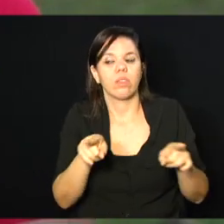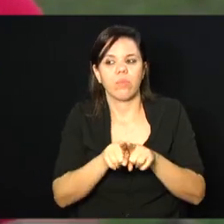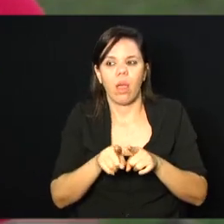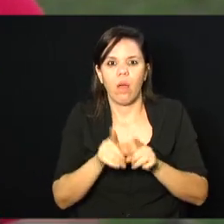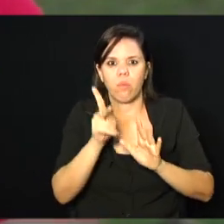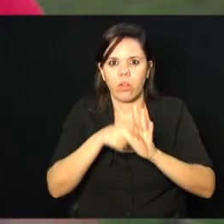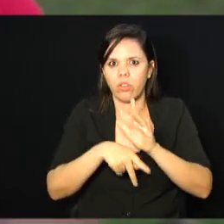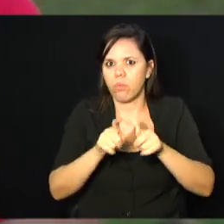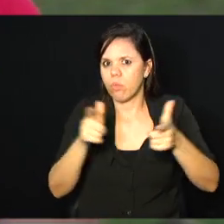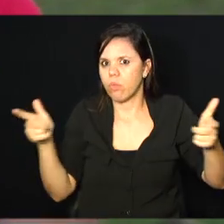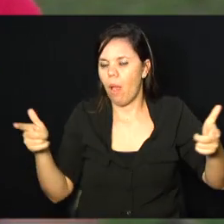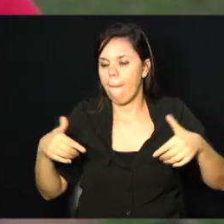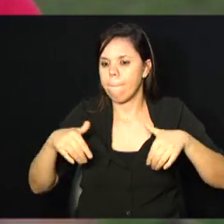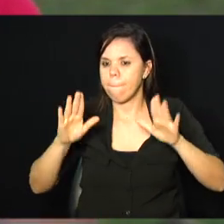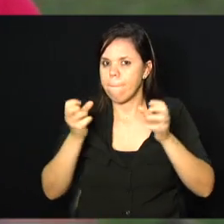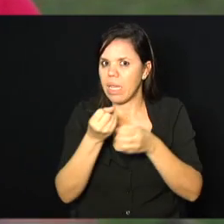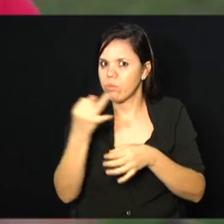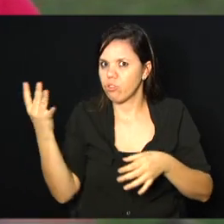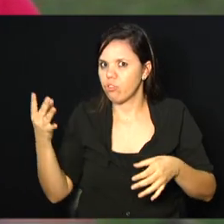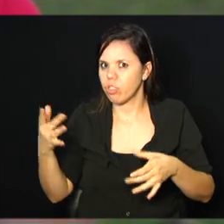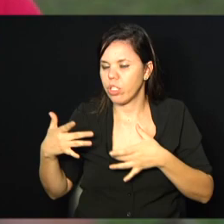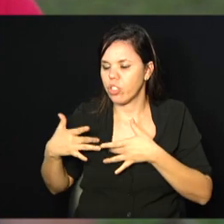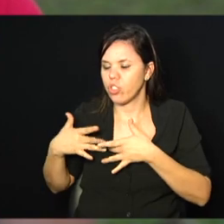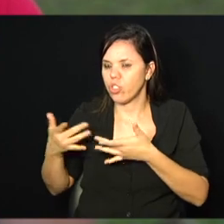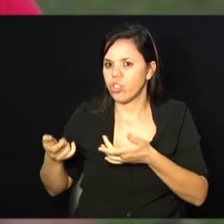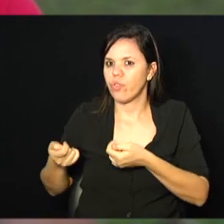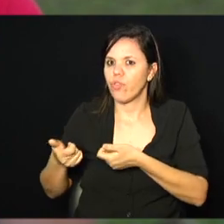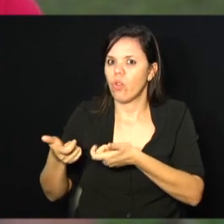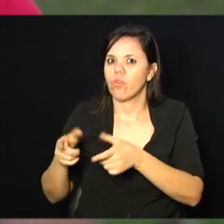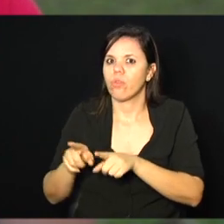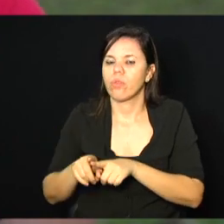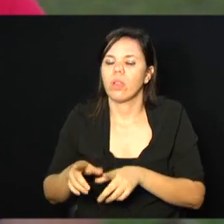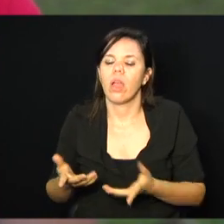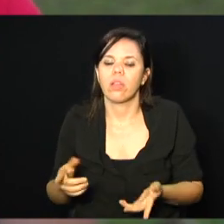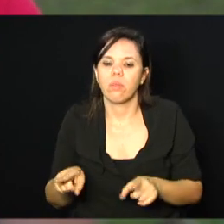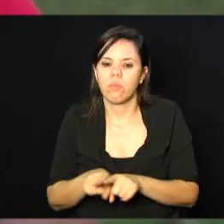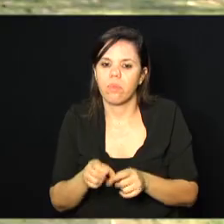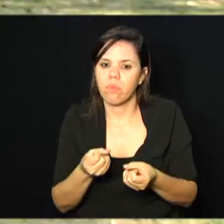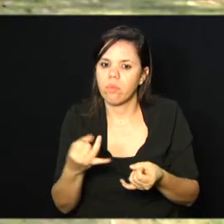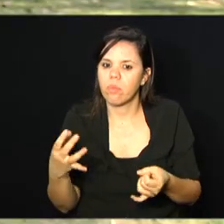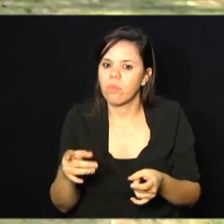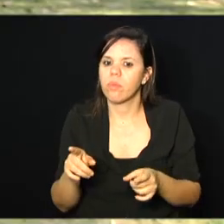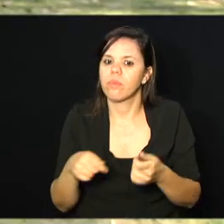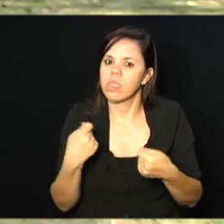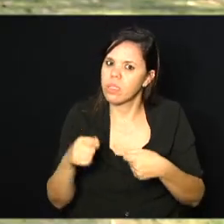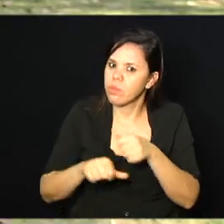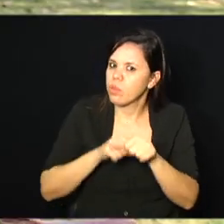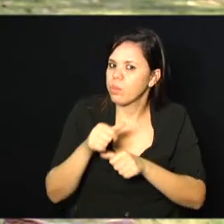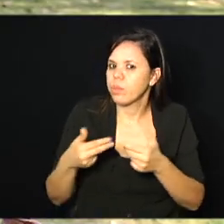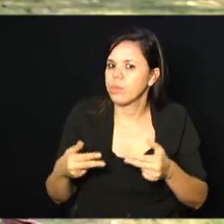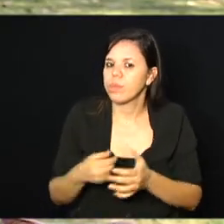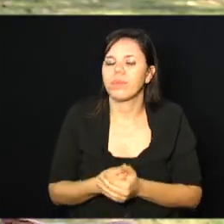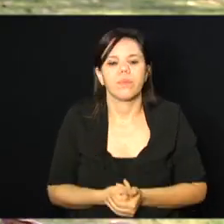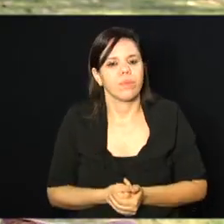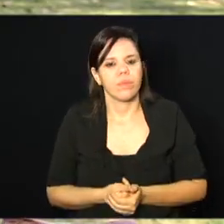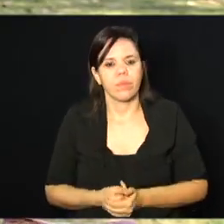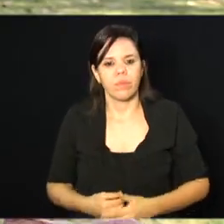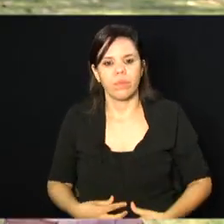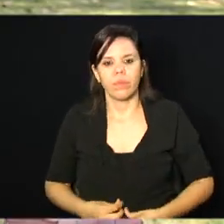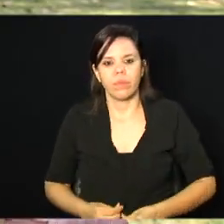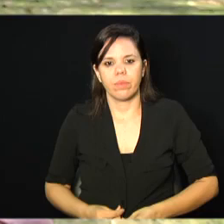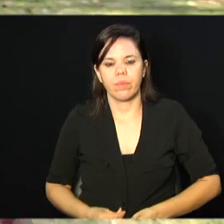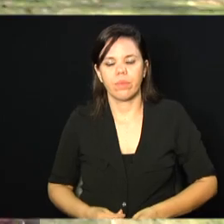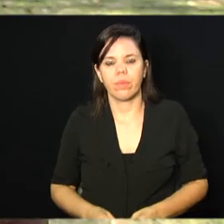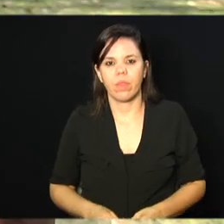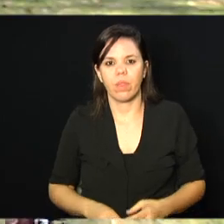hoje tá nessa proporção, né? Que a gente tá precisando de algumas mudanças aí. Agora são... Você falou dos voluntários,